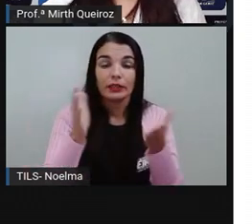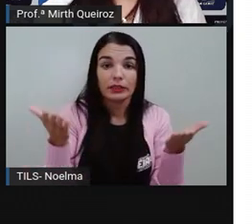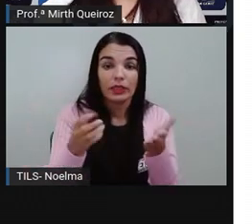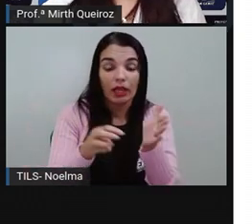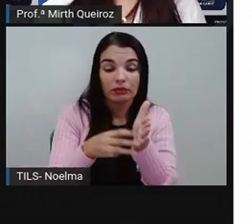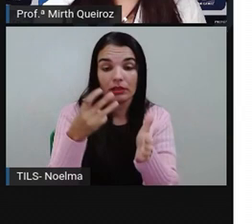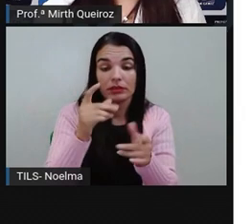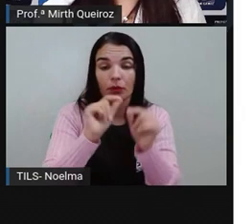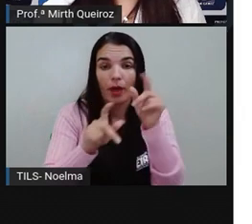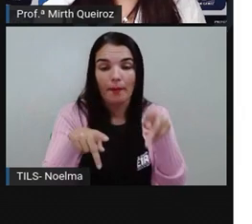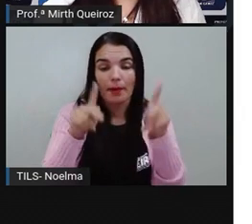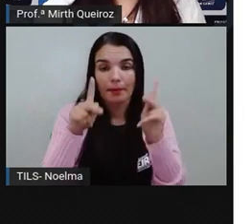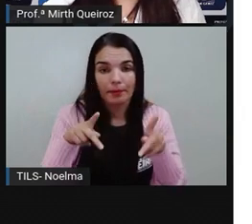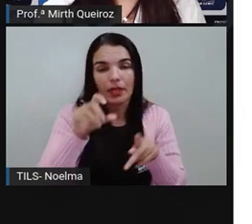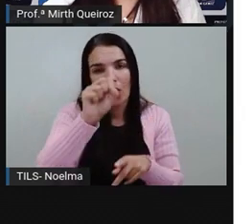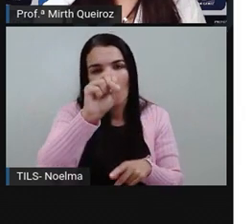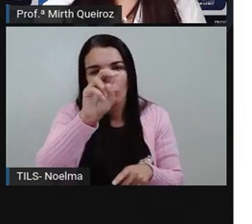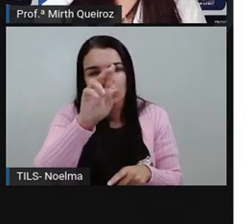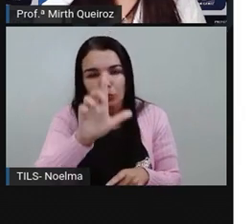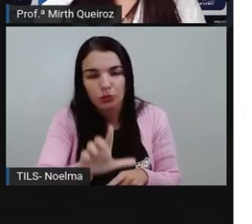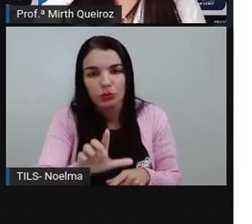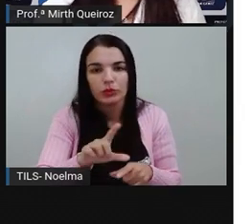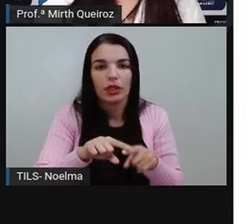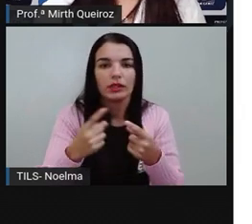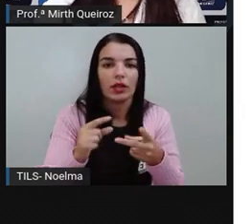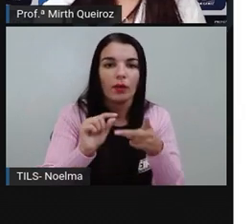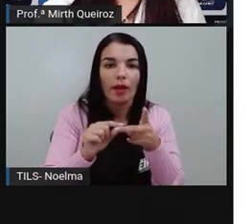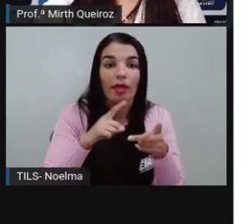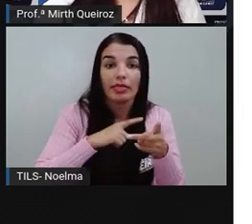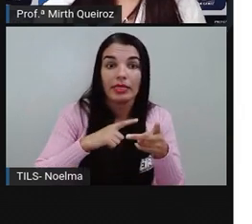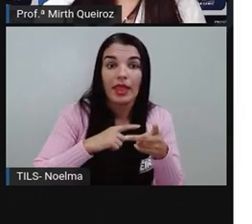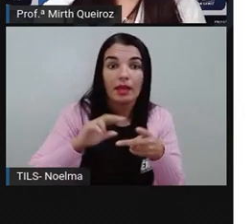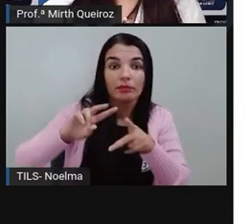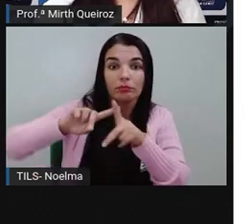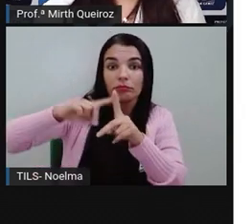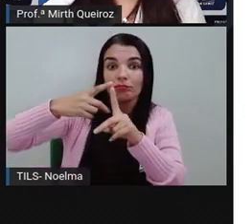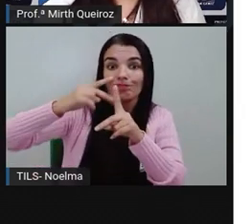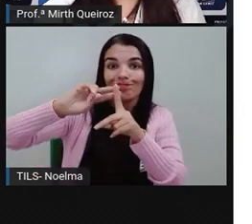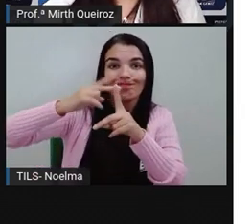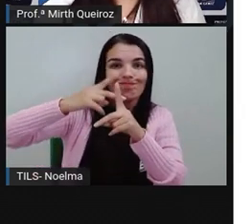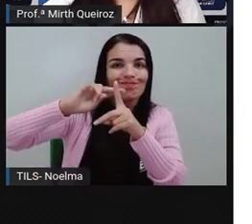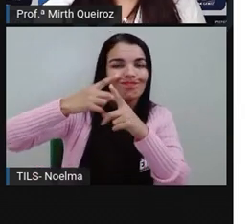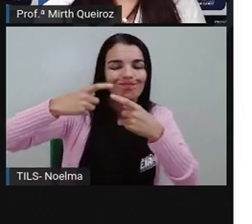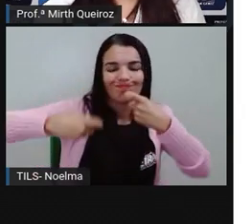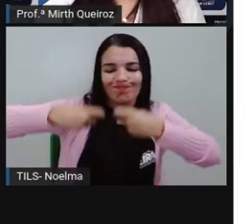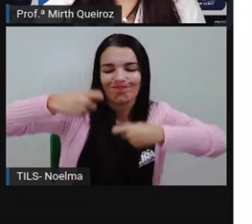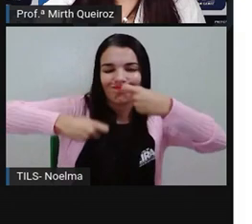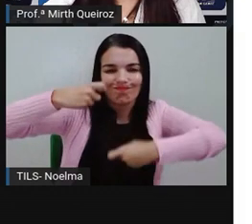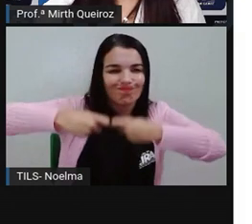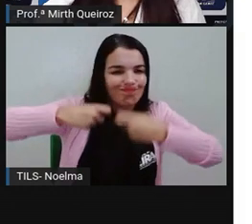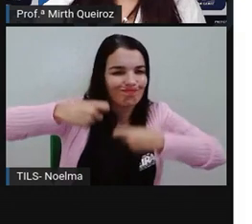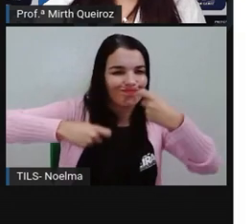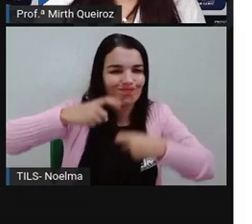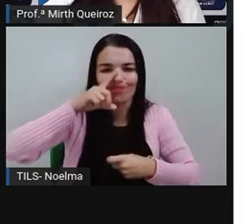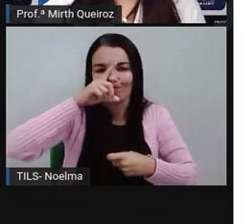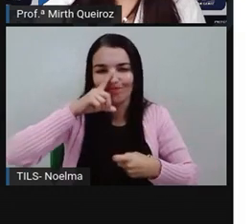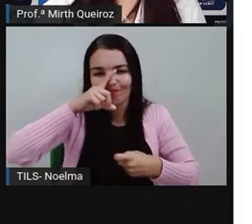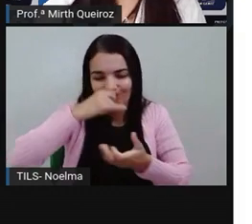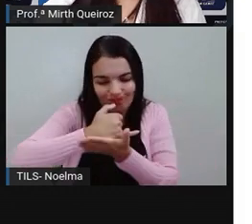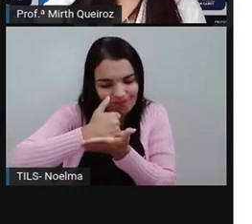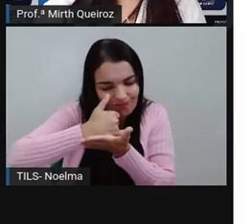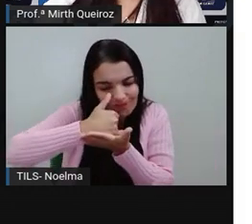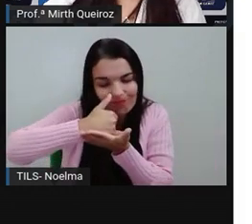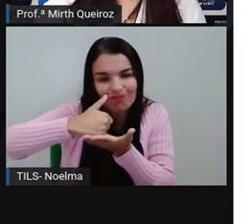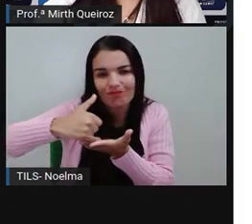mais populosa, região sul, certo? Possui alto índice de criminalidade, infelizmente, de tráfico de drogas,